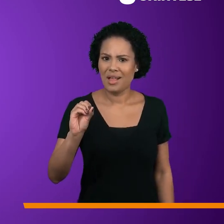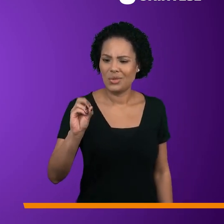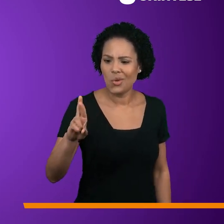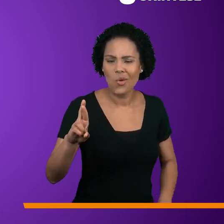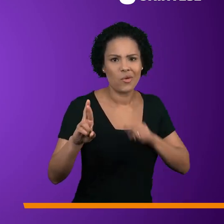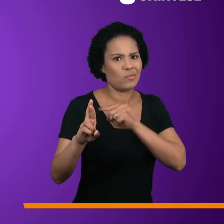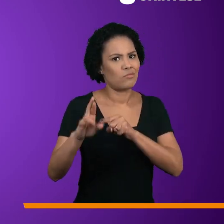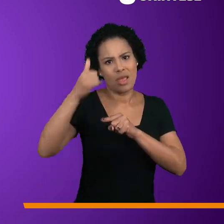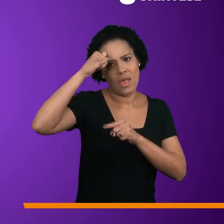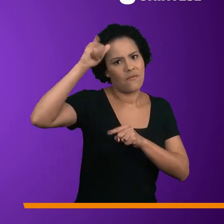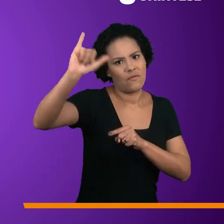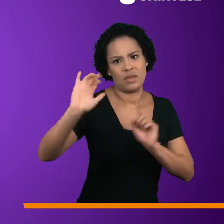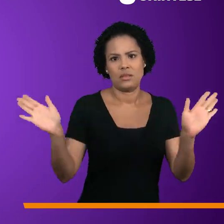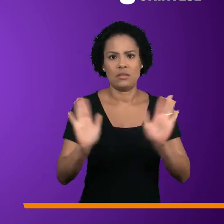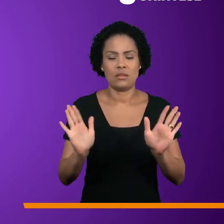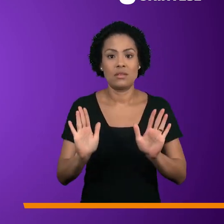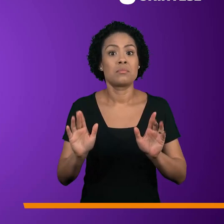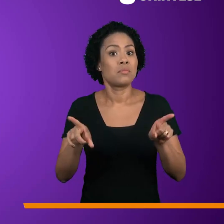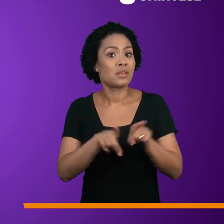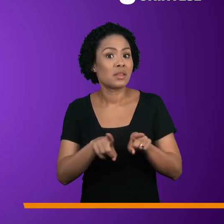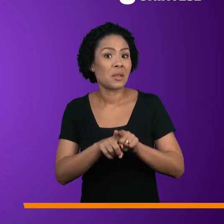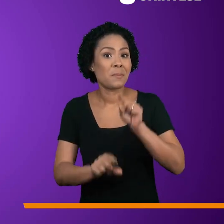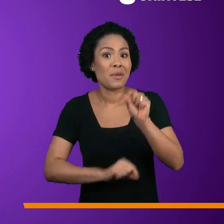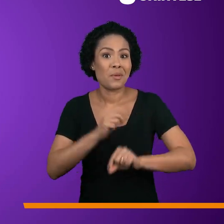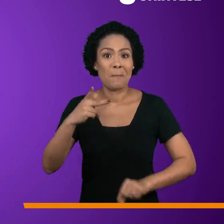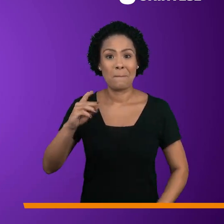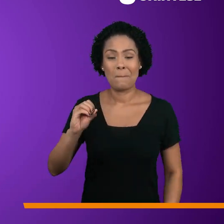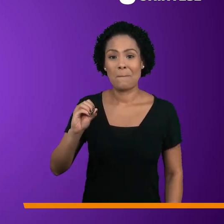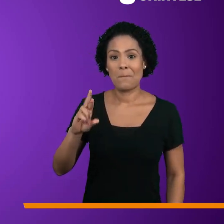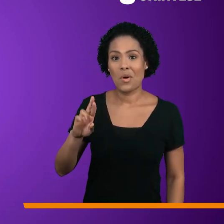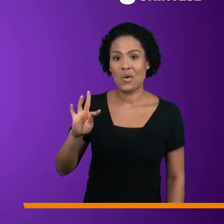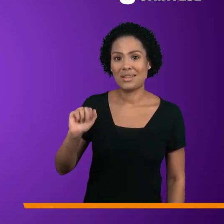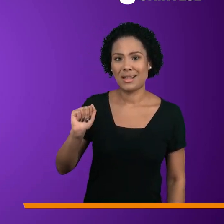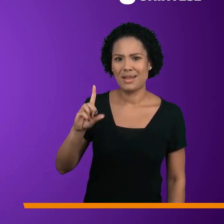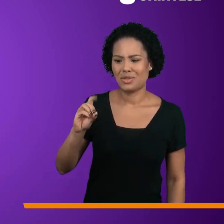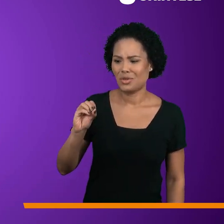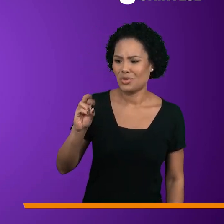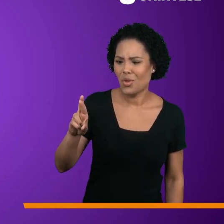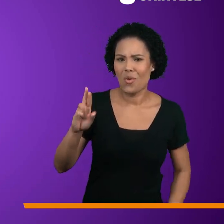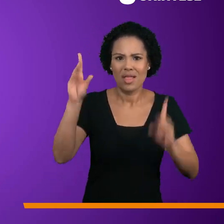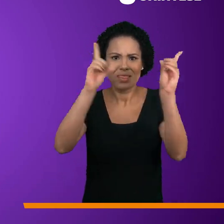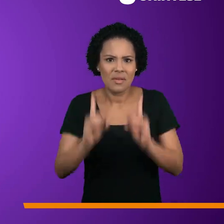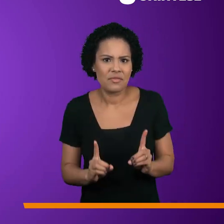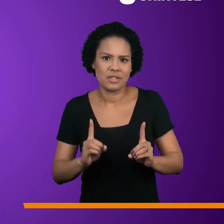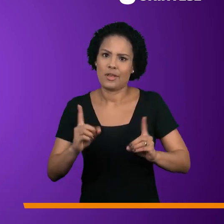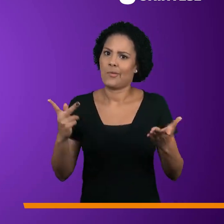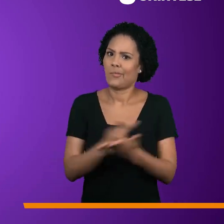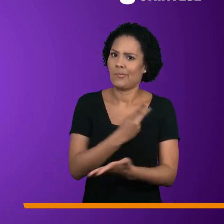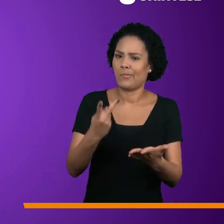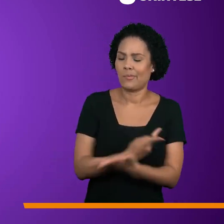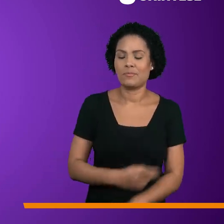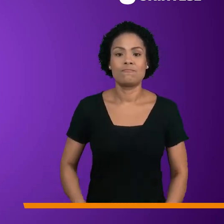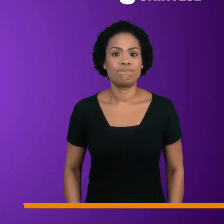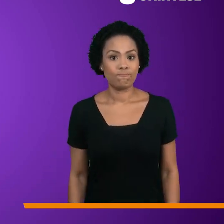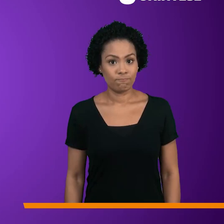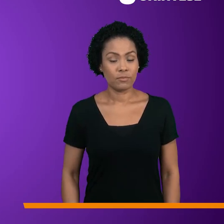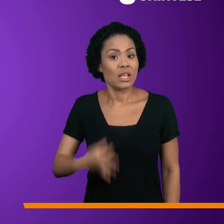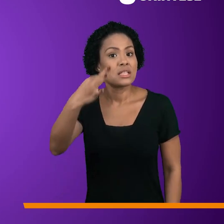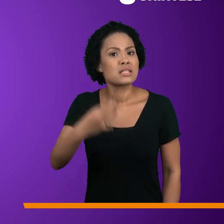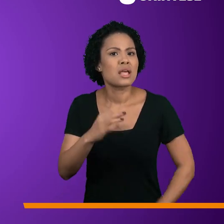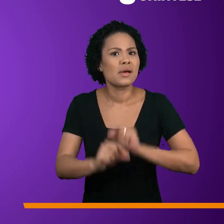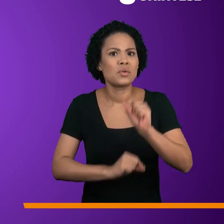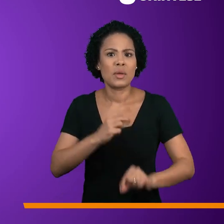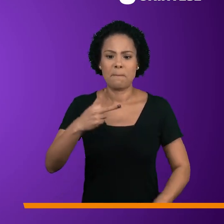evitadas nos tempos atuais. O mesmo serve para portador de deficiência. Como justificativa para PCD ser a